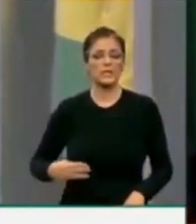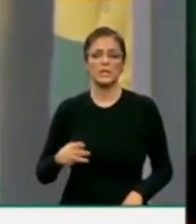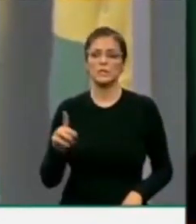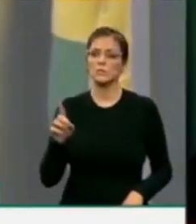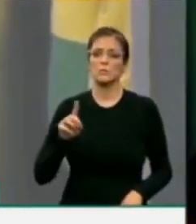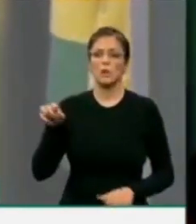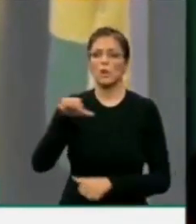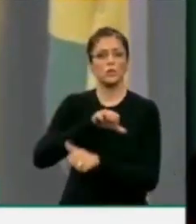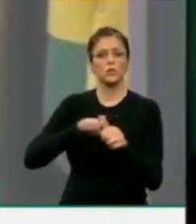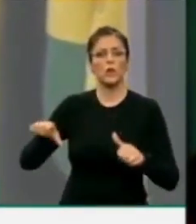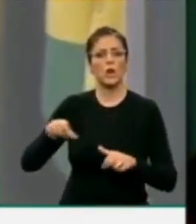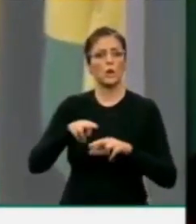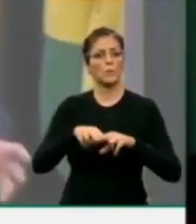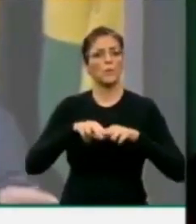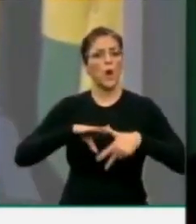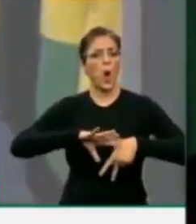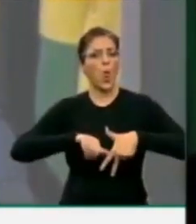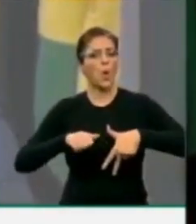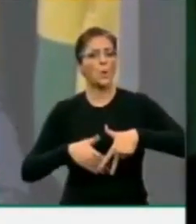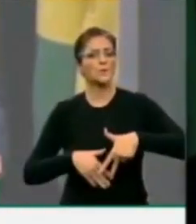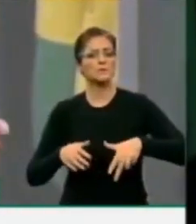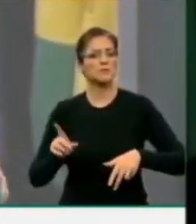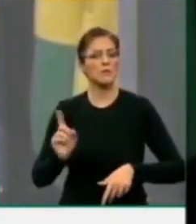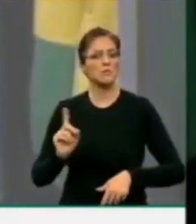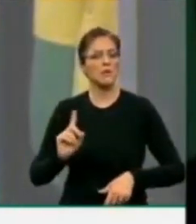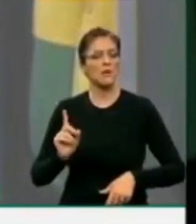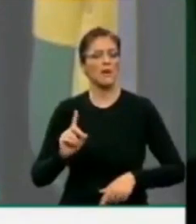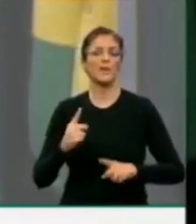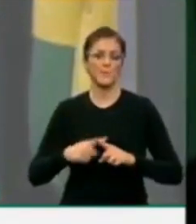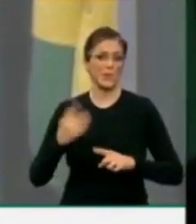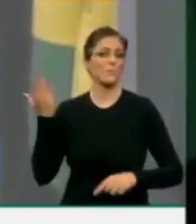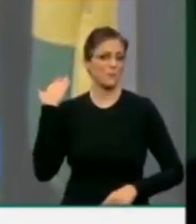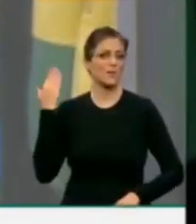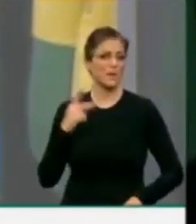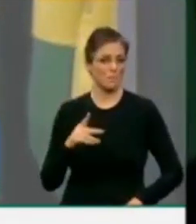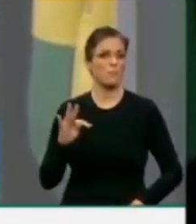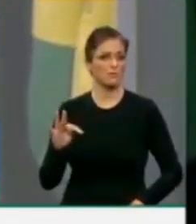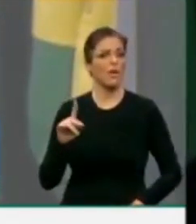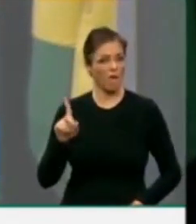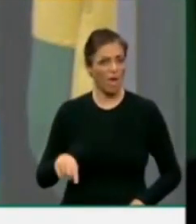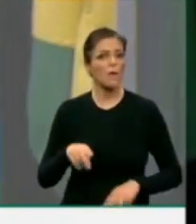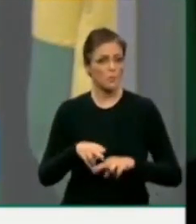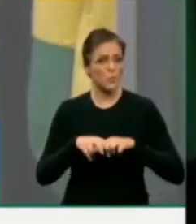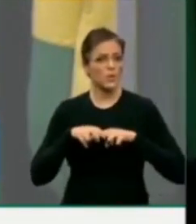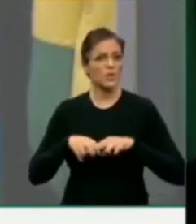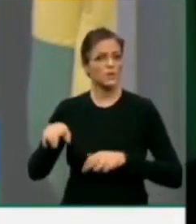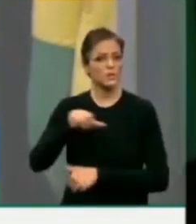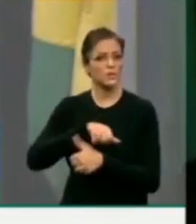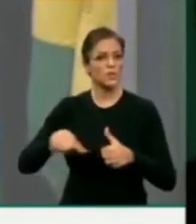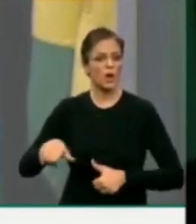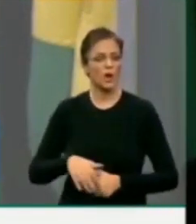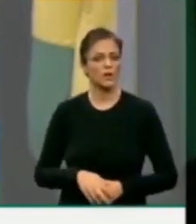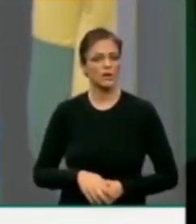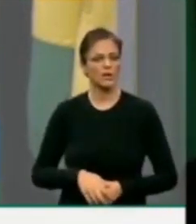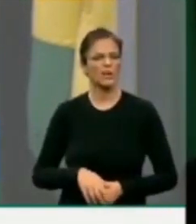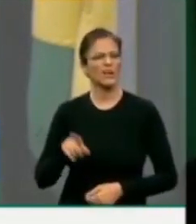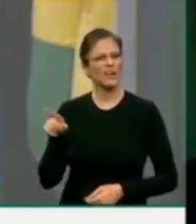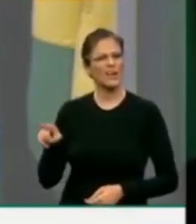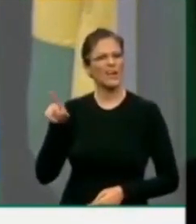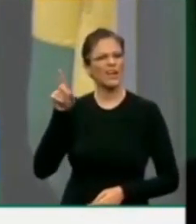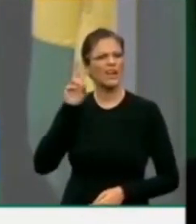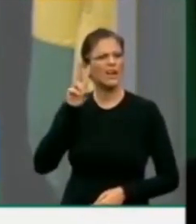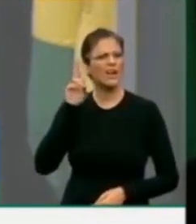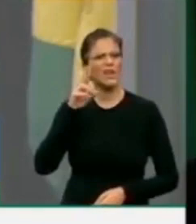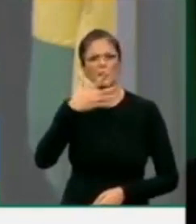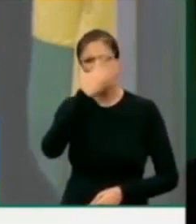de corrupção, como era no governo PT, na era PT. E, aliás, esse pessoal tem uma memória muito curta, né? Basta